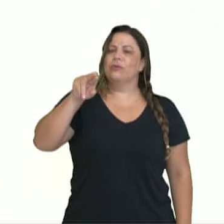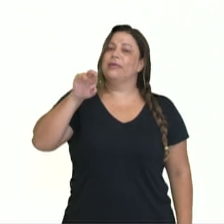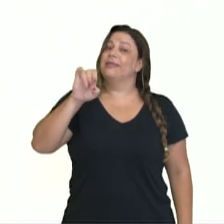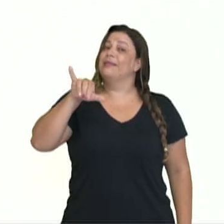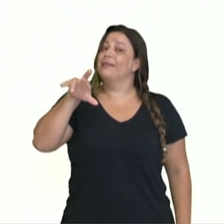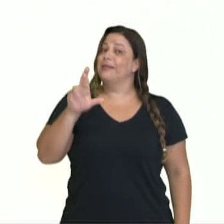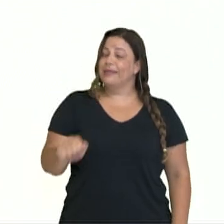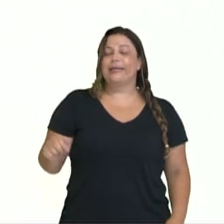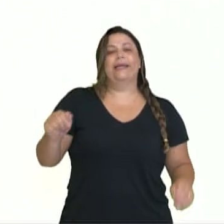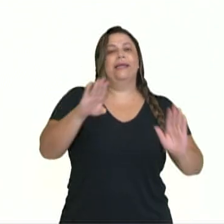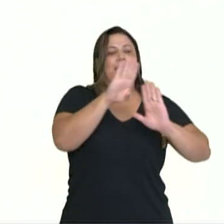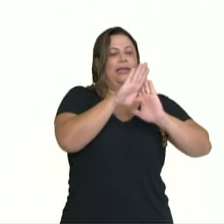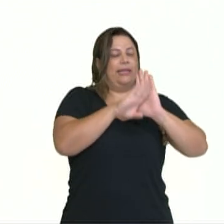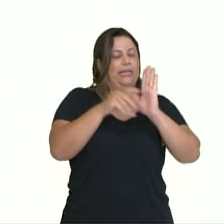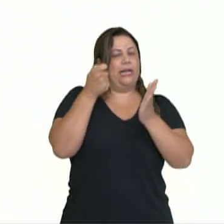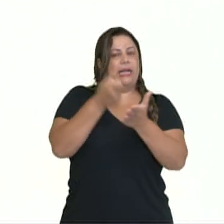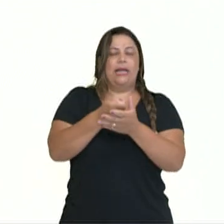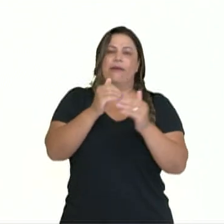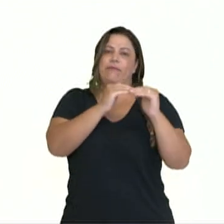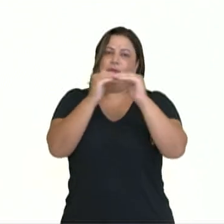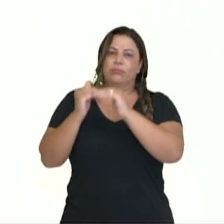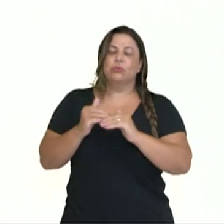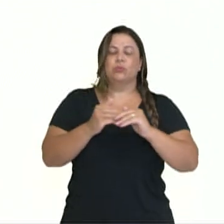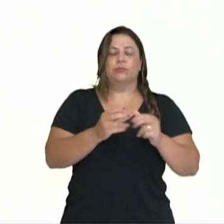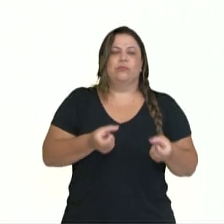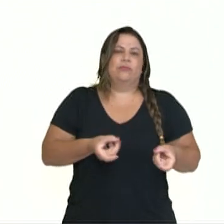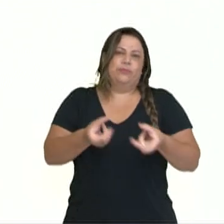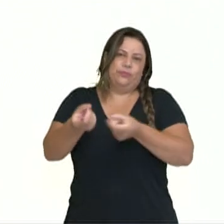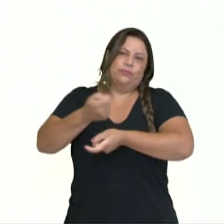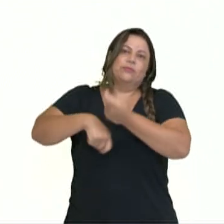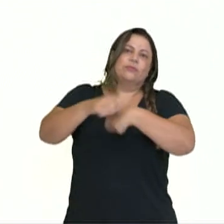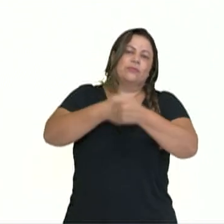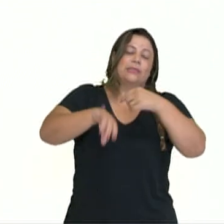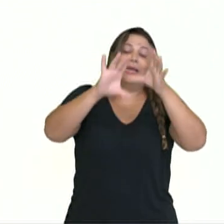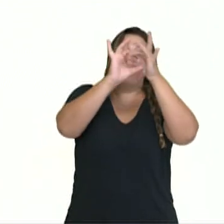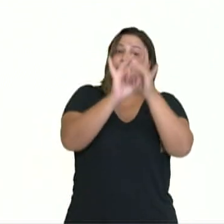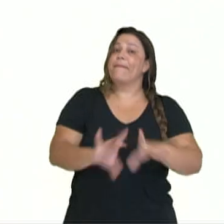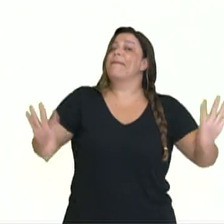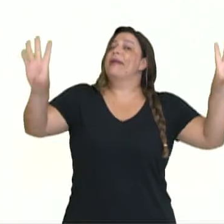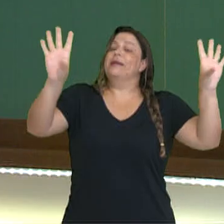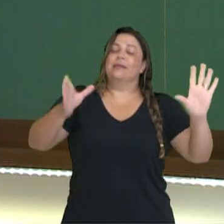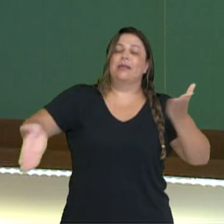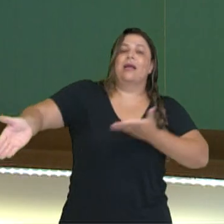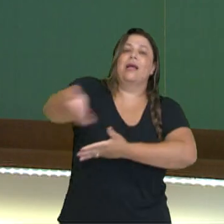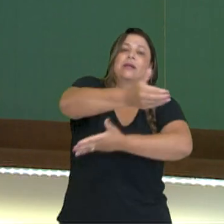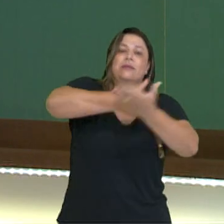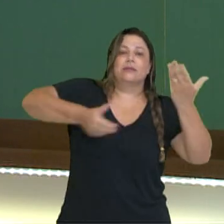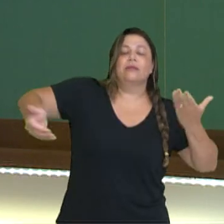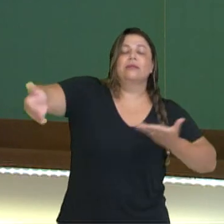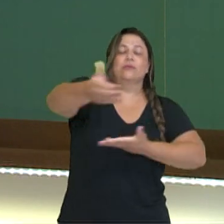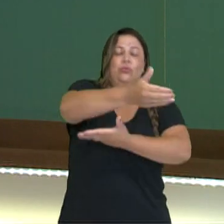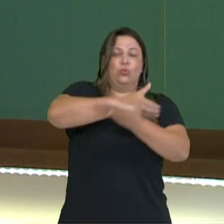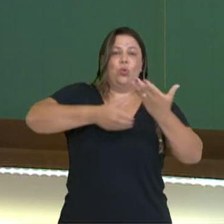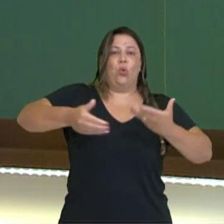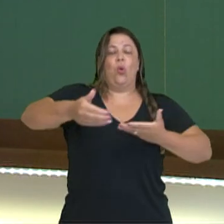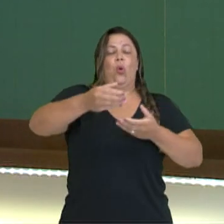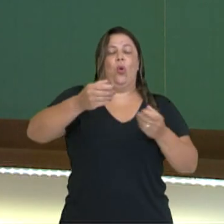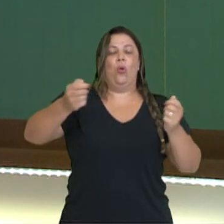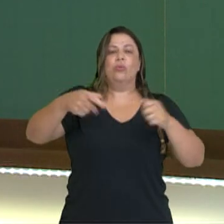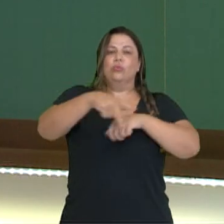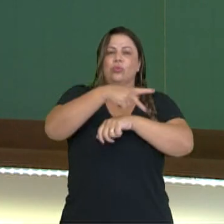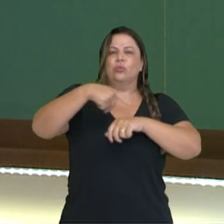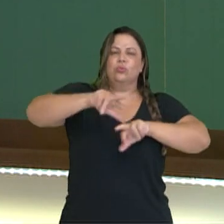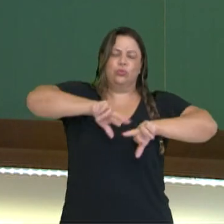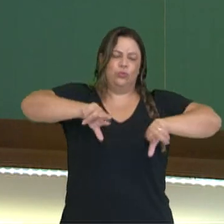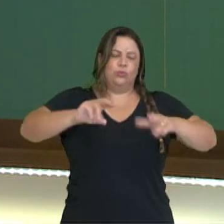e o mercado comum, que é aquele que estabelece liberdade total de circulação entre todas as pessoas naquele